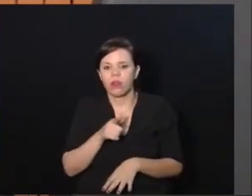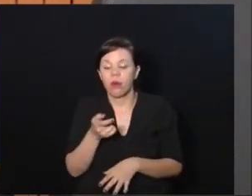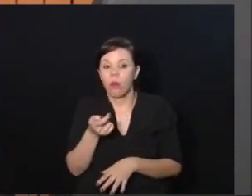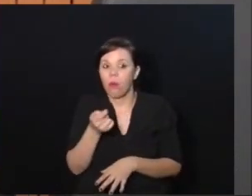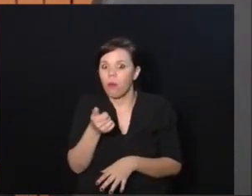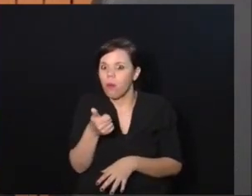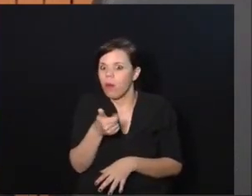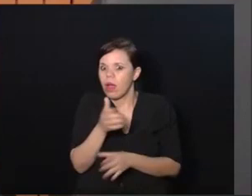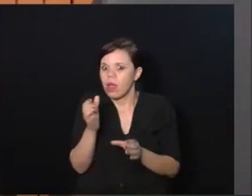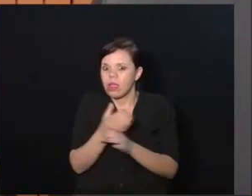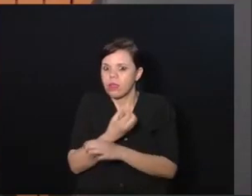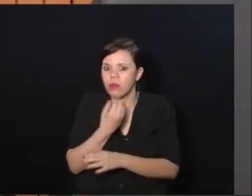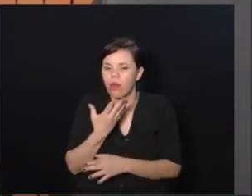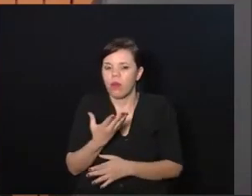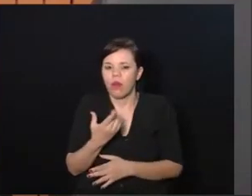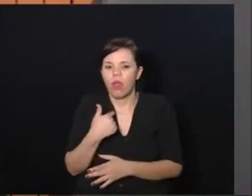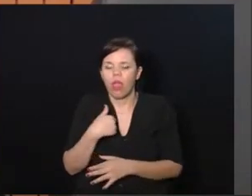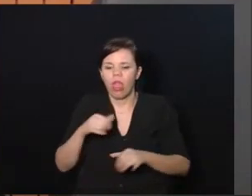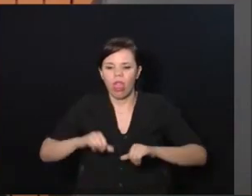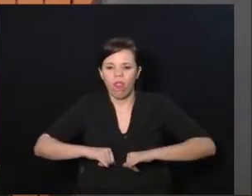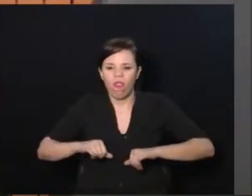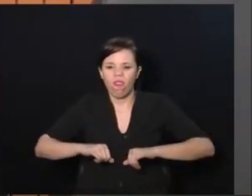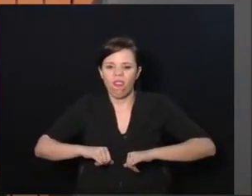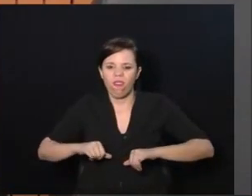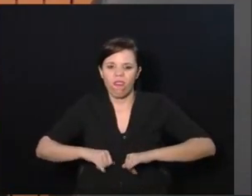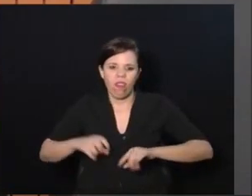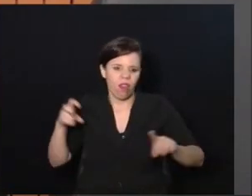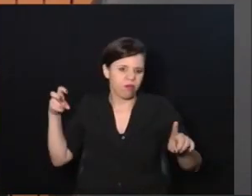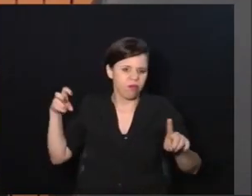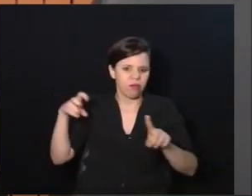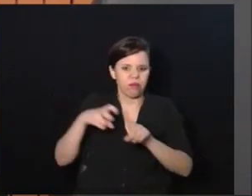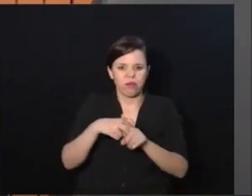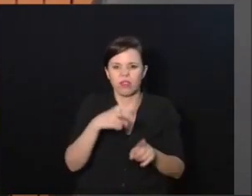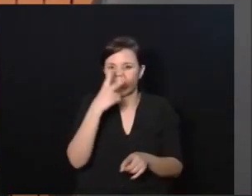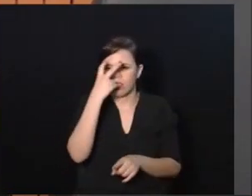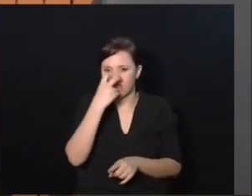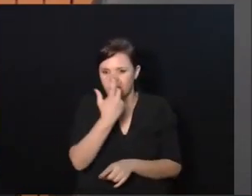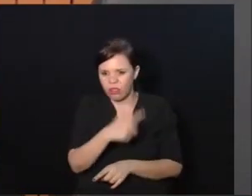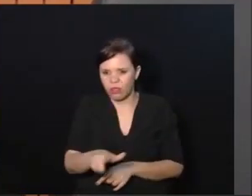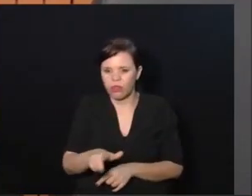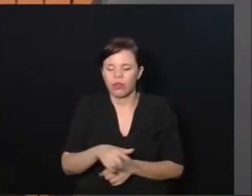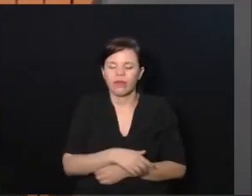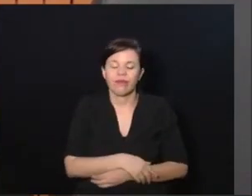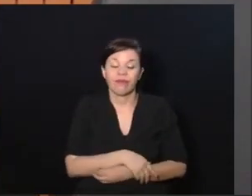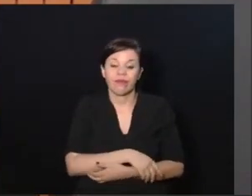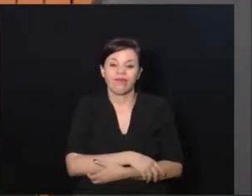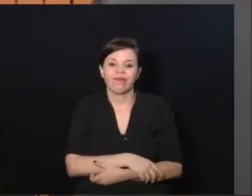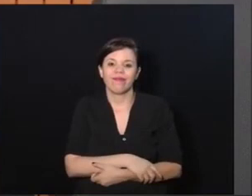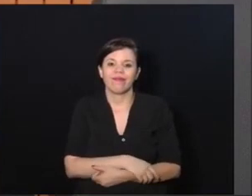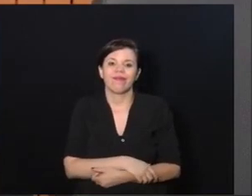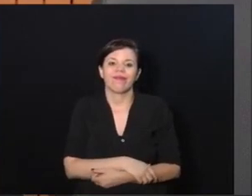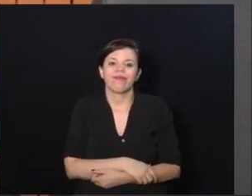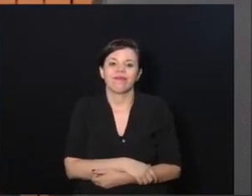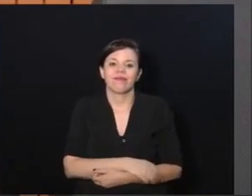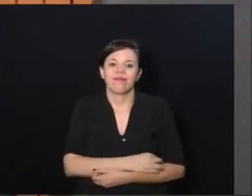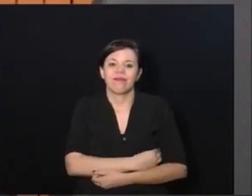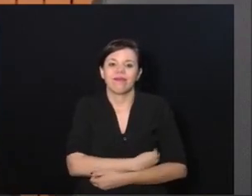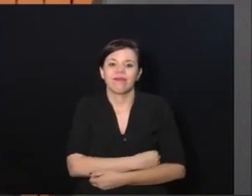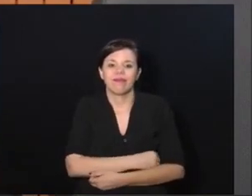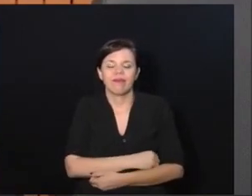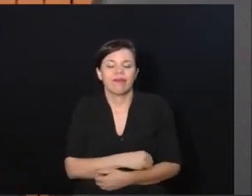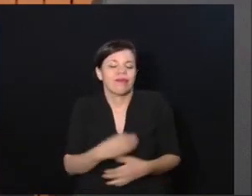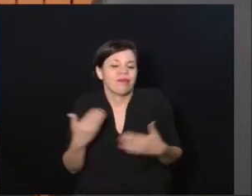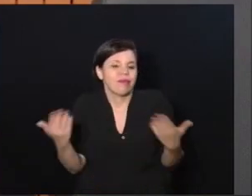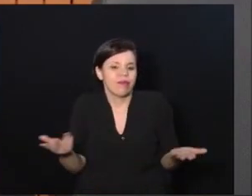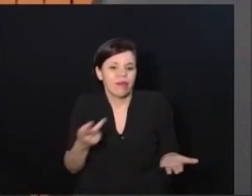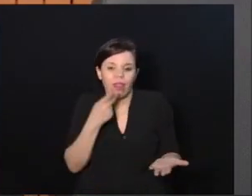boa, eu sofri um acidente, fiquei cego de novo e aí a gente falou,